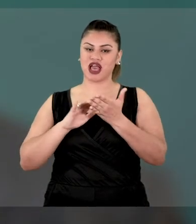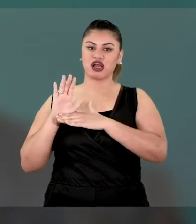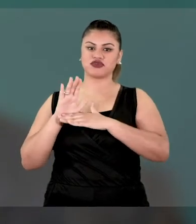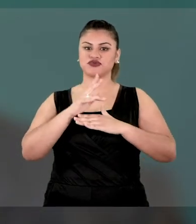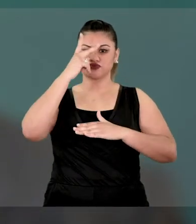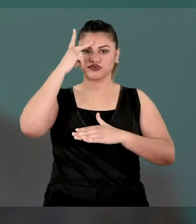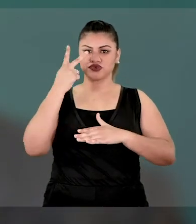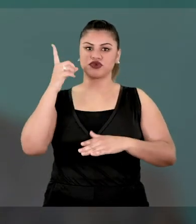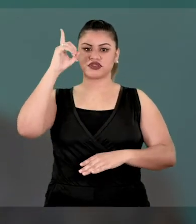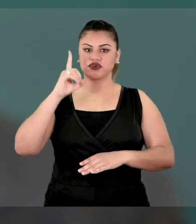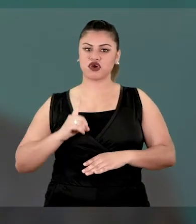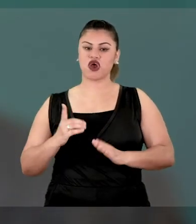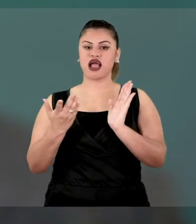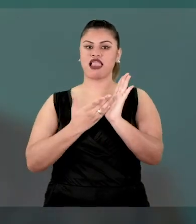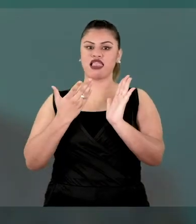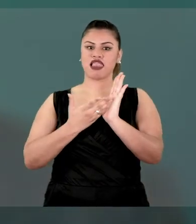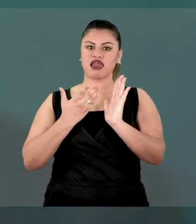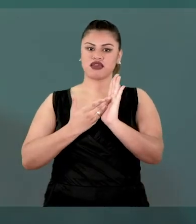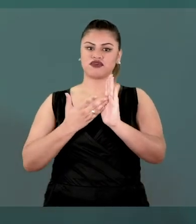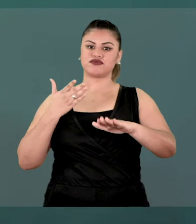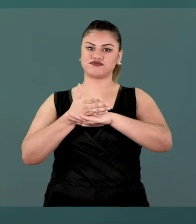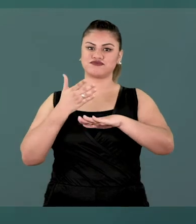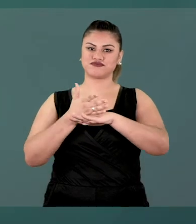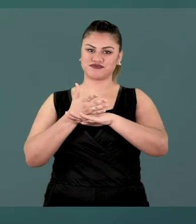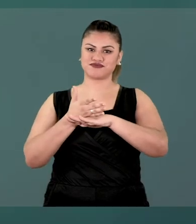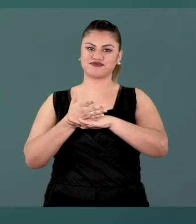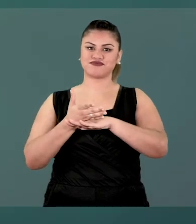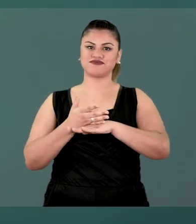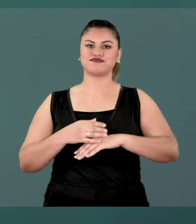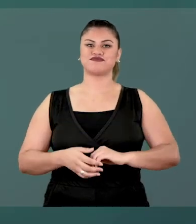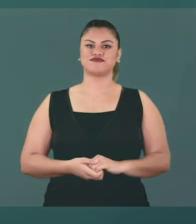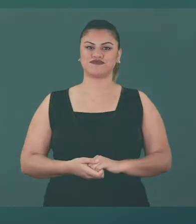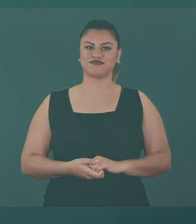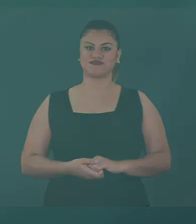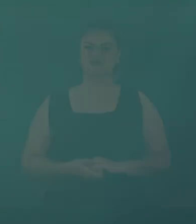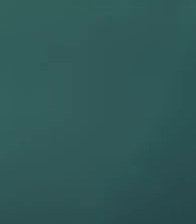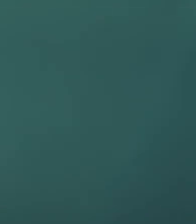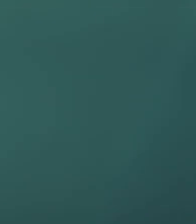Inclusão garante à pessoa com deficiência o direito ao livro em formato acessível.